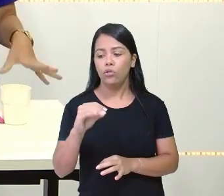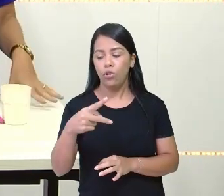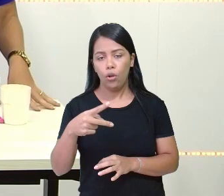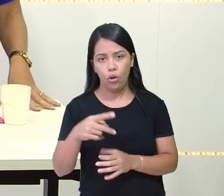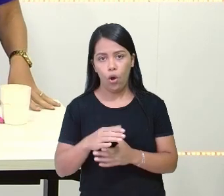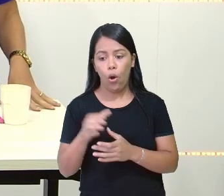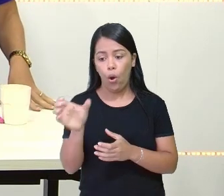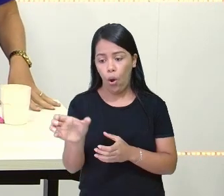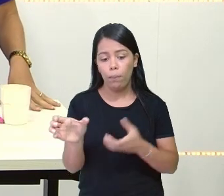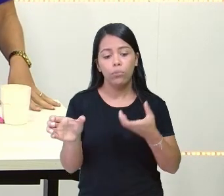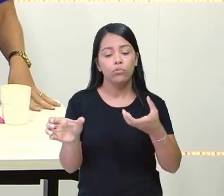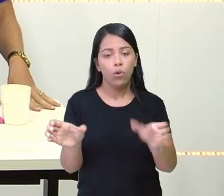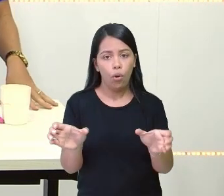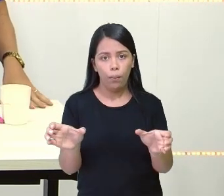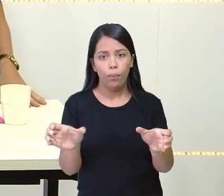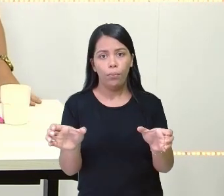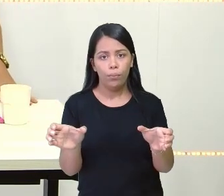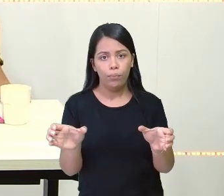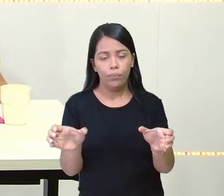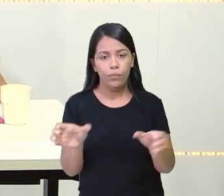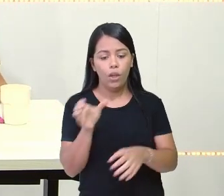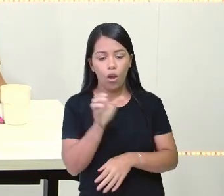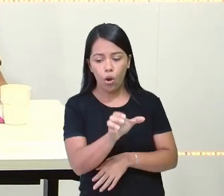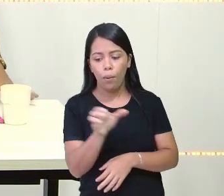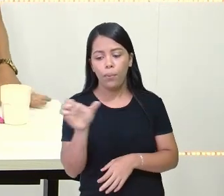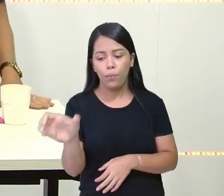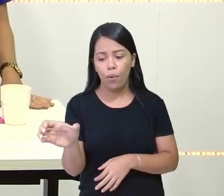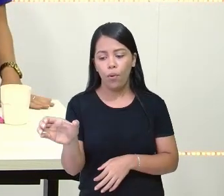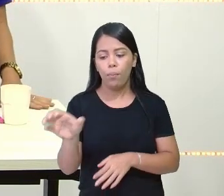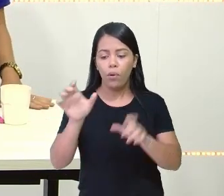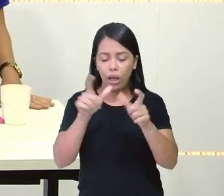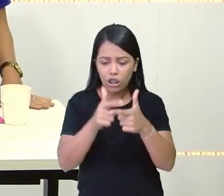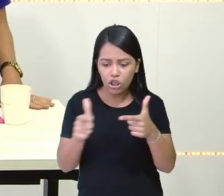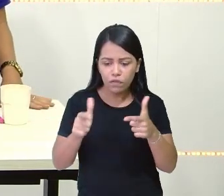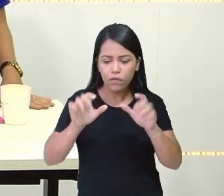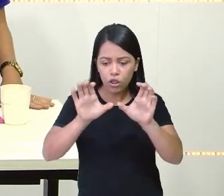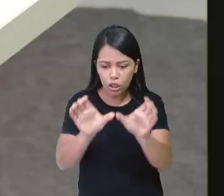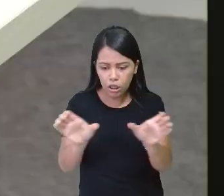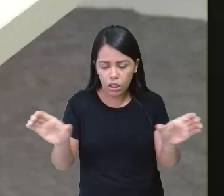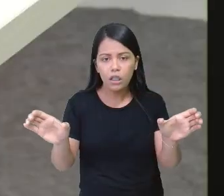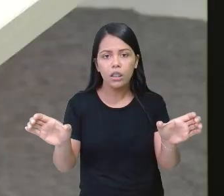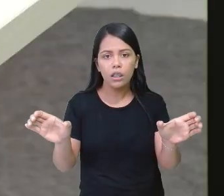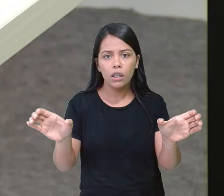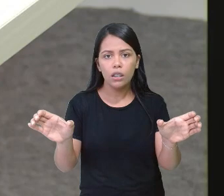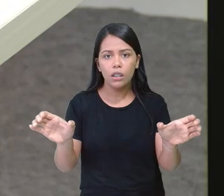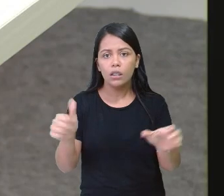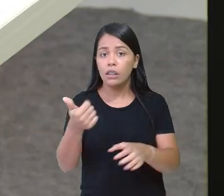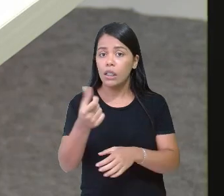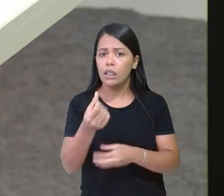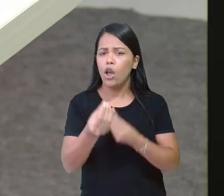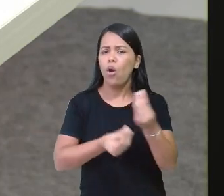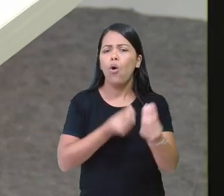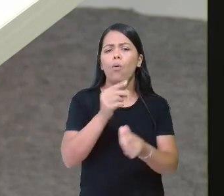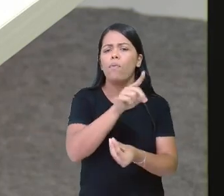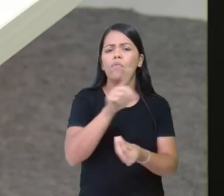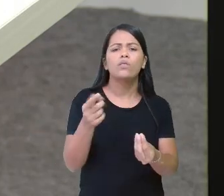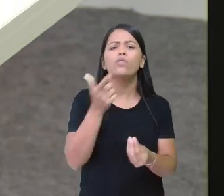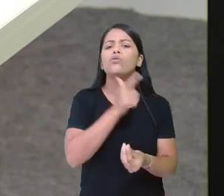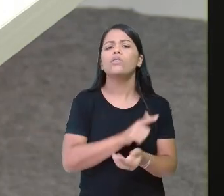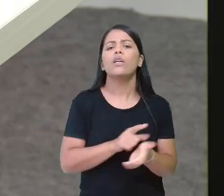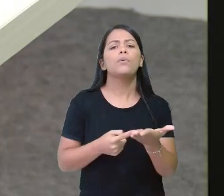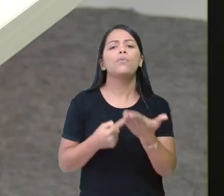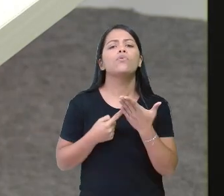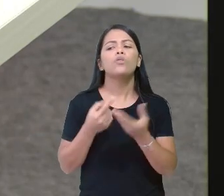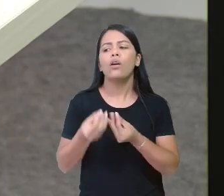repartir? Quem pode me dizer aí? Eu vou mostrar aqui, por enquanto, algum exemplo. Eu vou colocar aqui, ó,